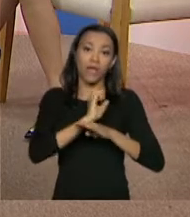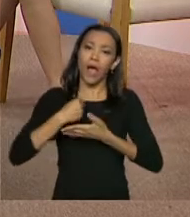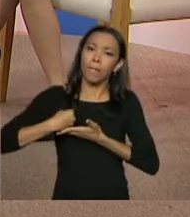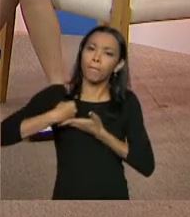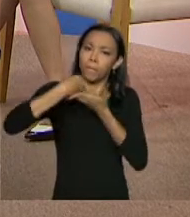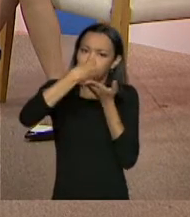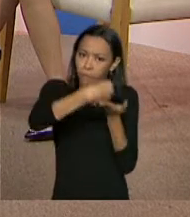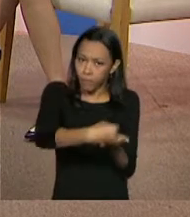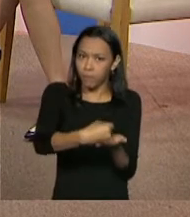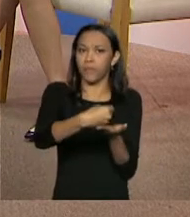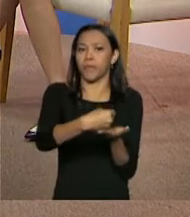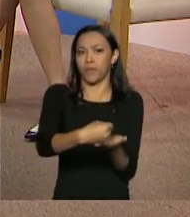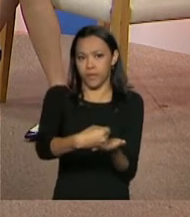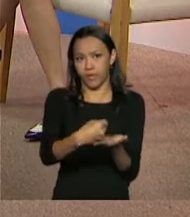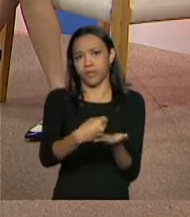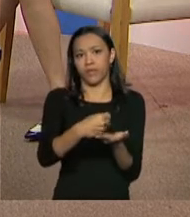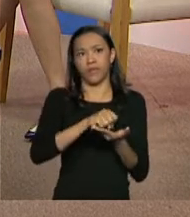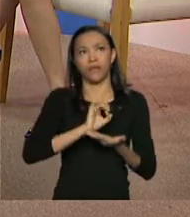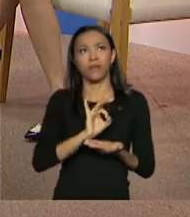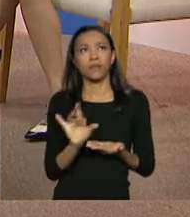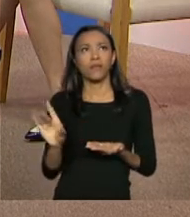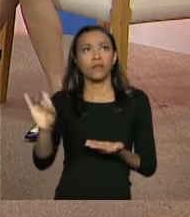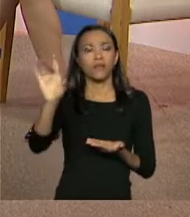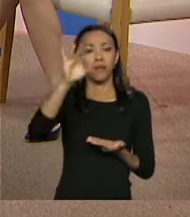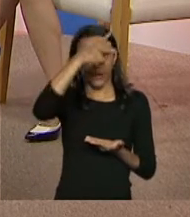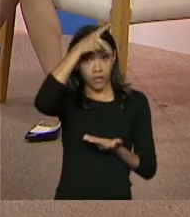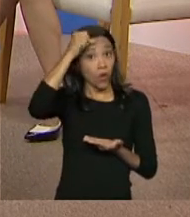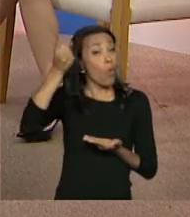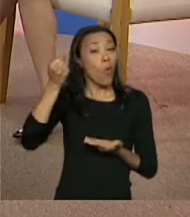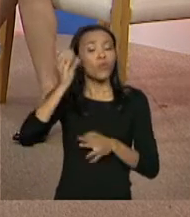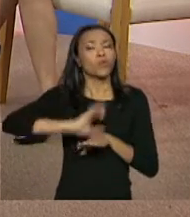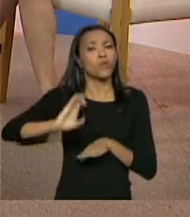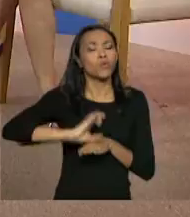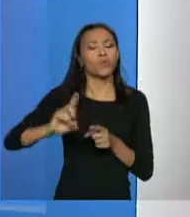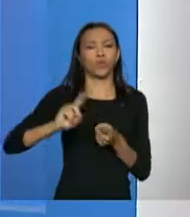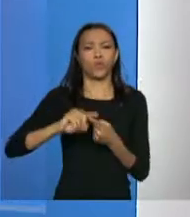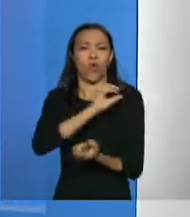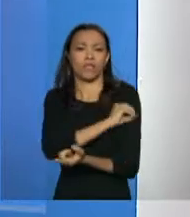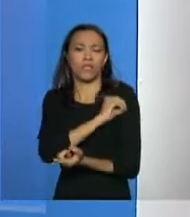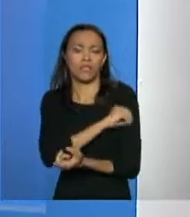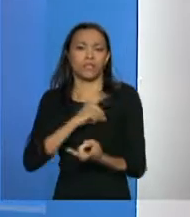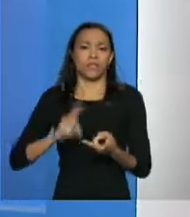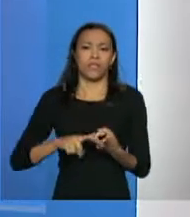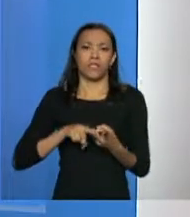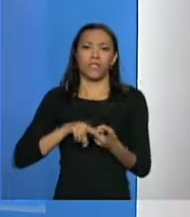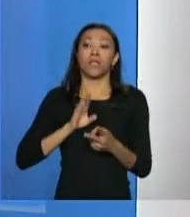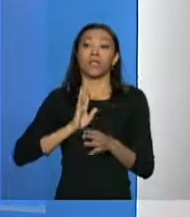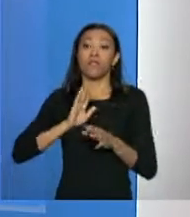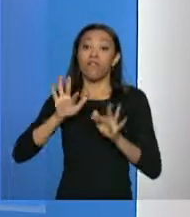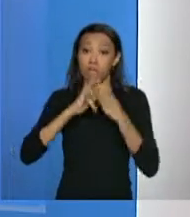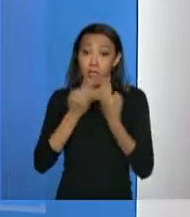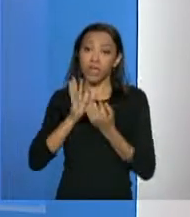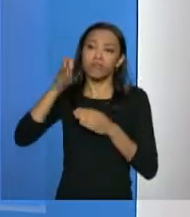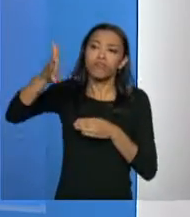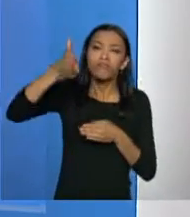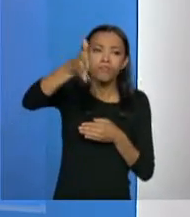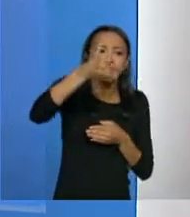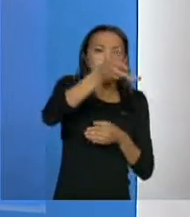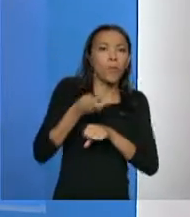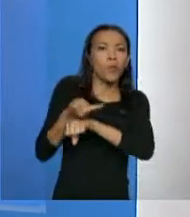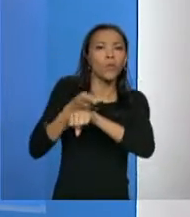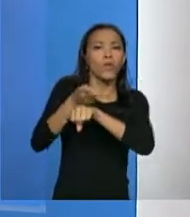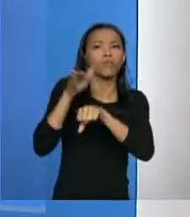as gestões municipais com capacitação, eventos, oficinas, busca ativa. E nós aqui fazemos toda a